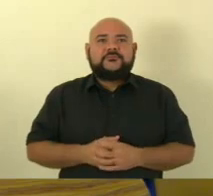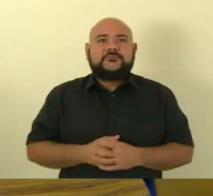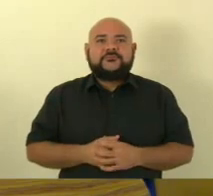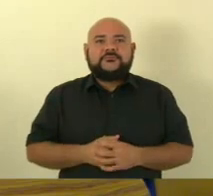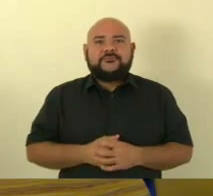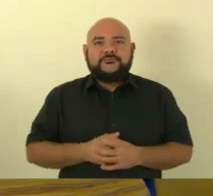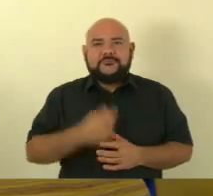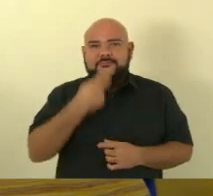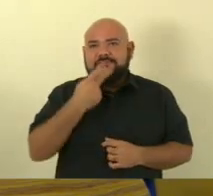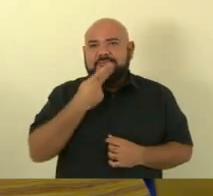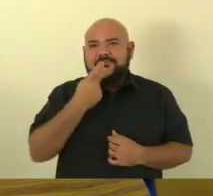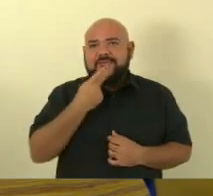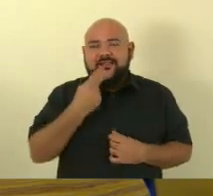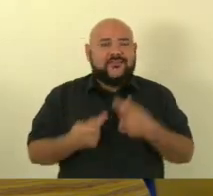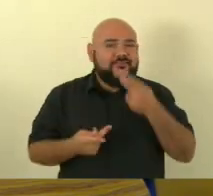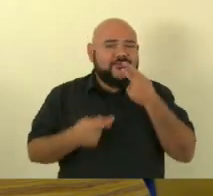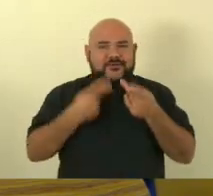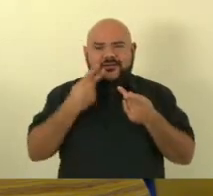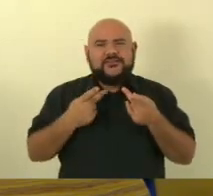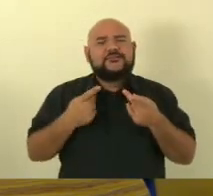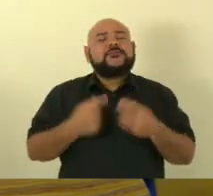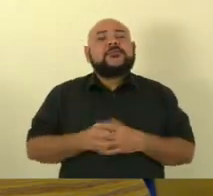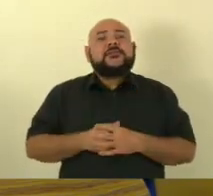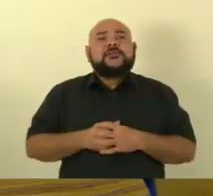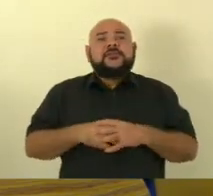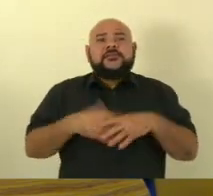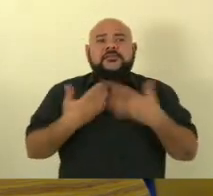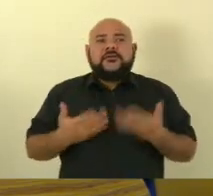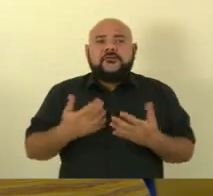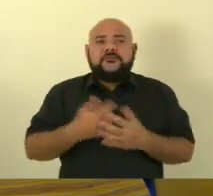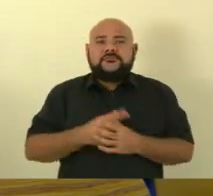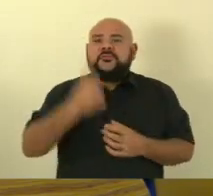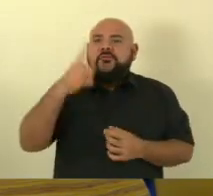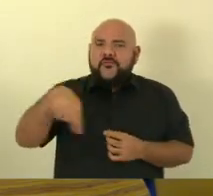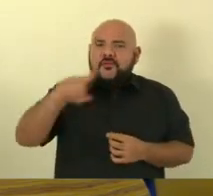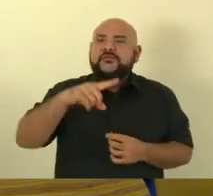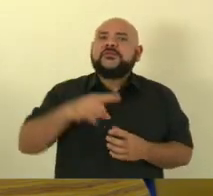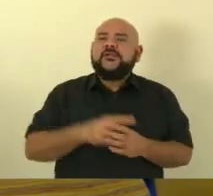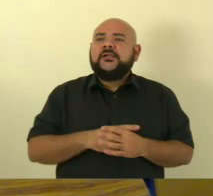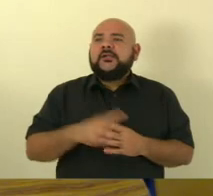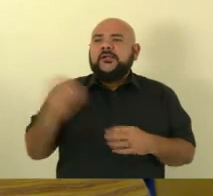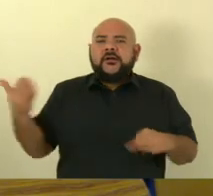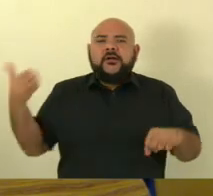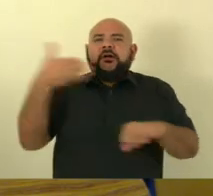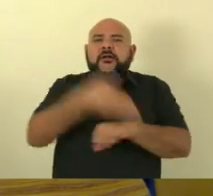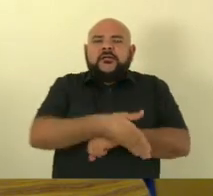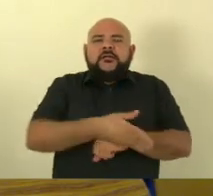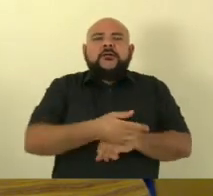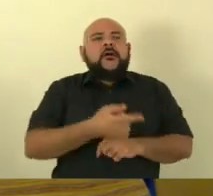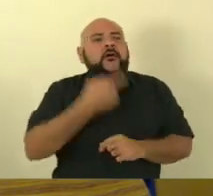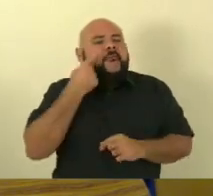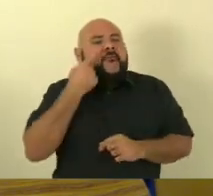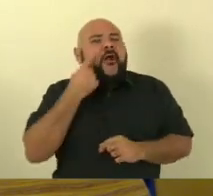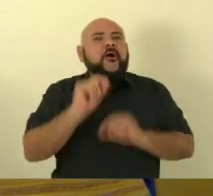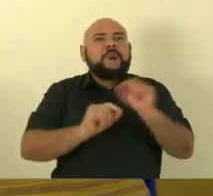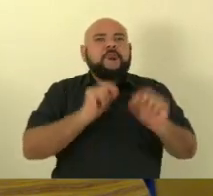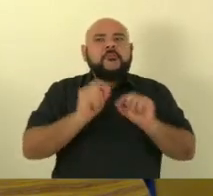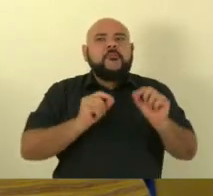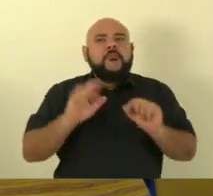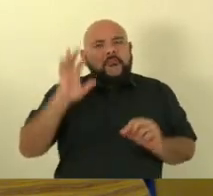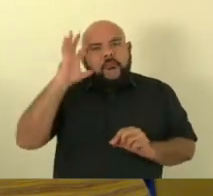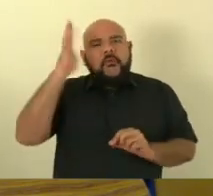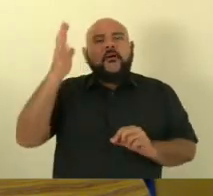pouco eu sou mais né mas e vocês depois vão vir aqui e vão ver o resultado nós vamos dar